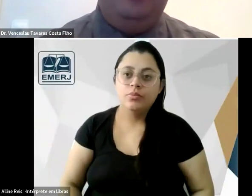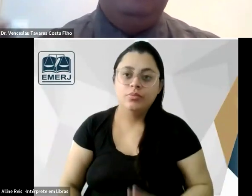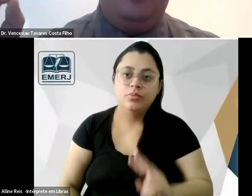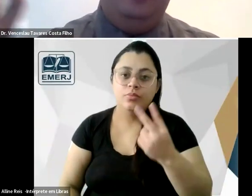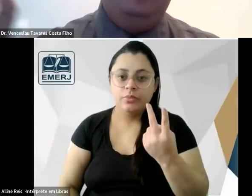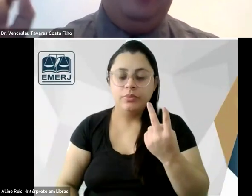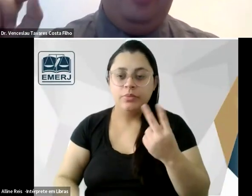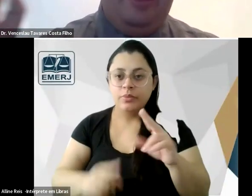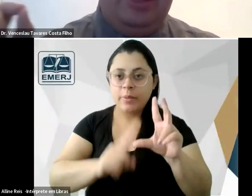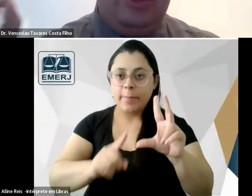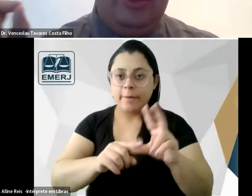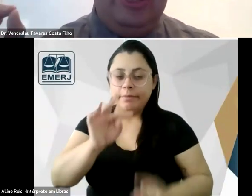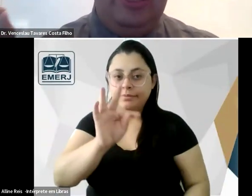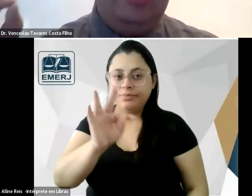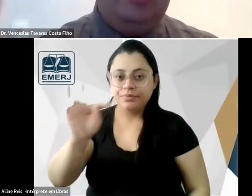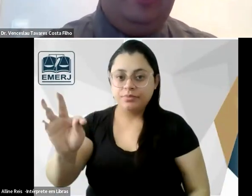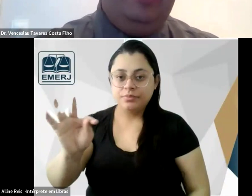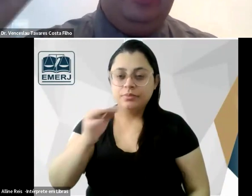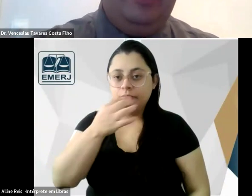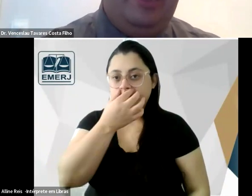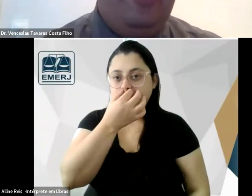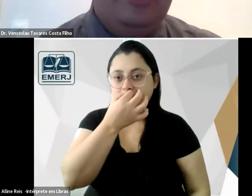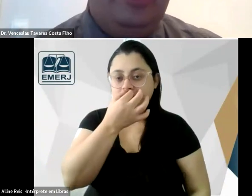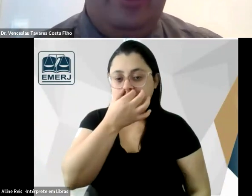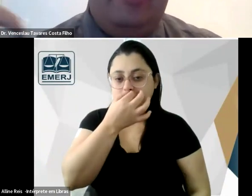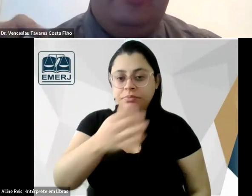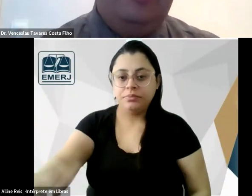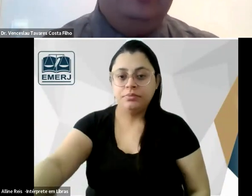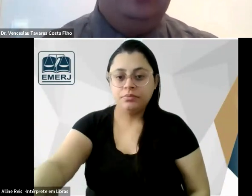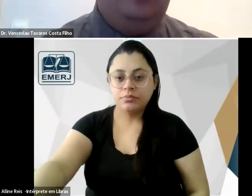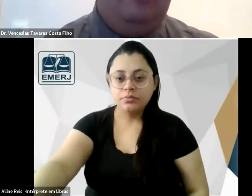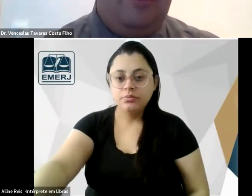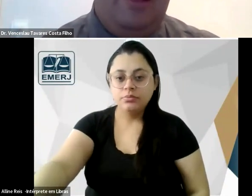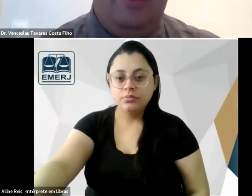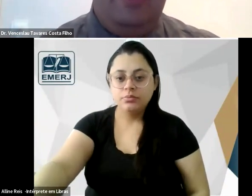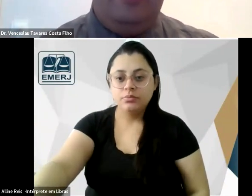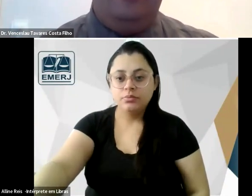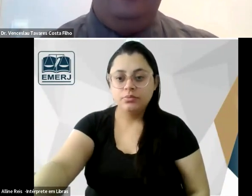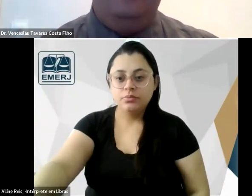Tobias Barreto de Menezes com dois t's e a gente grafa hoje em dia com um t só